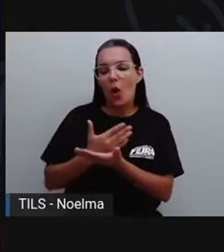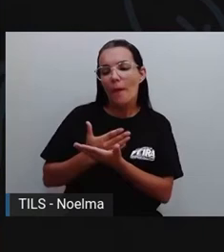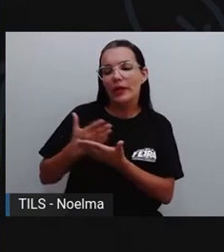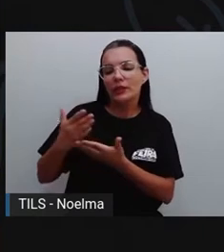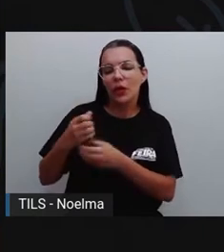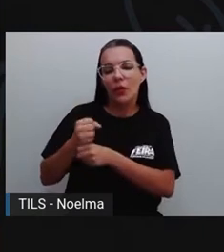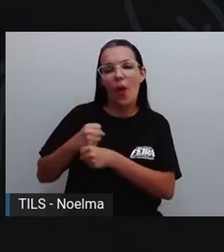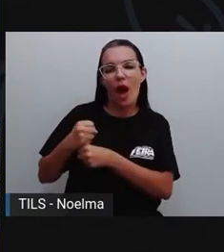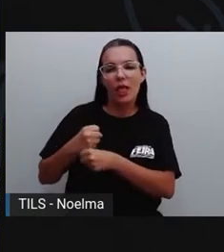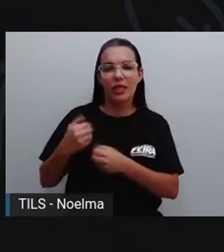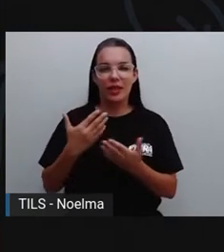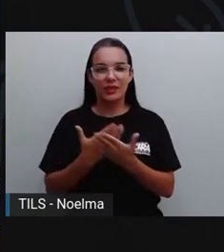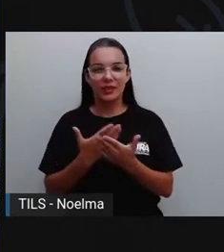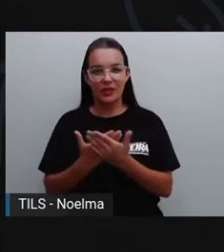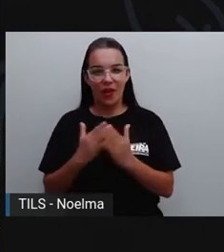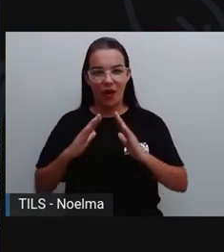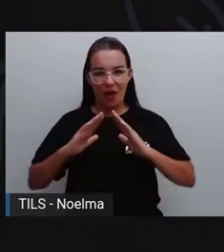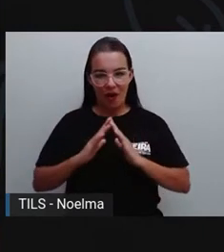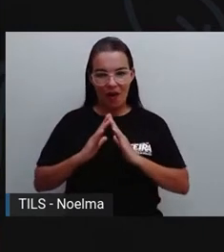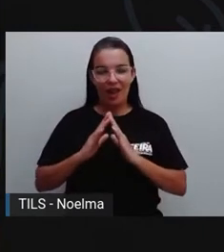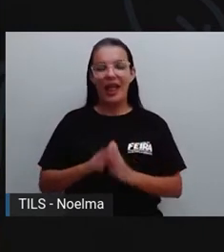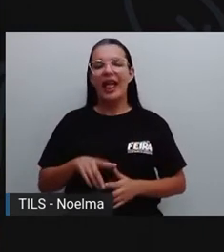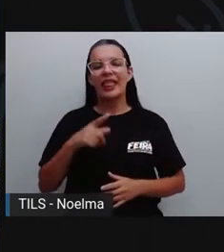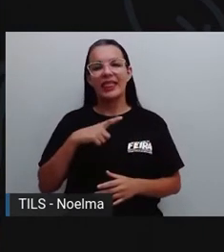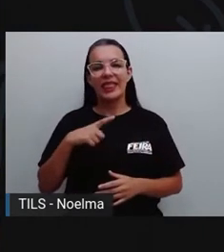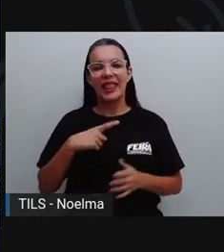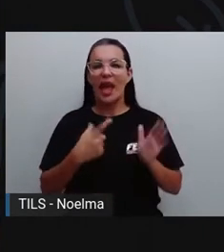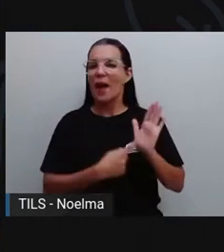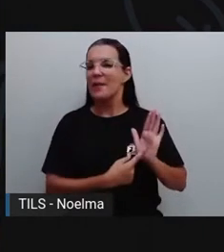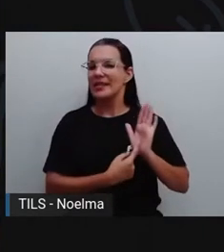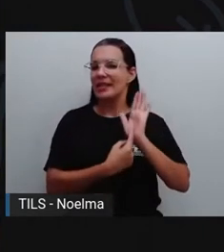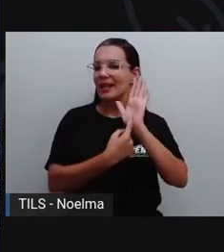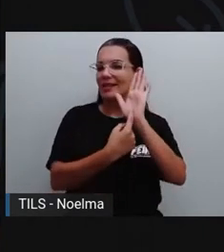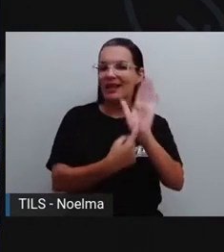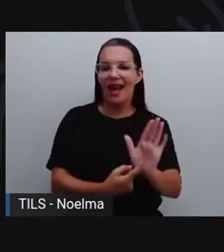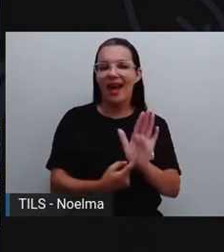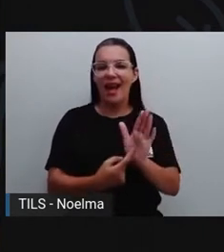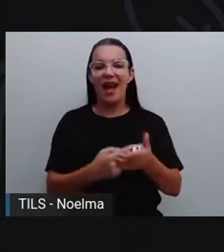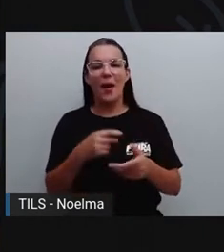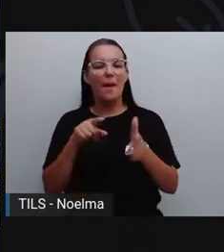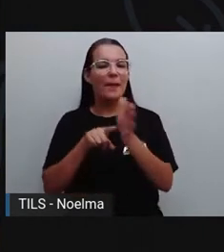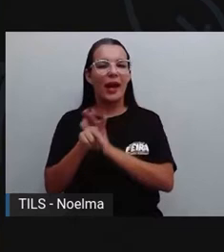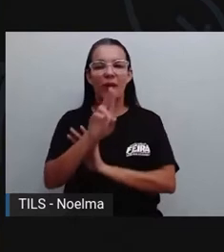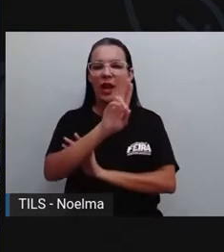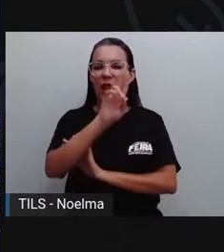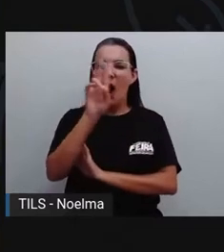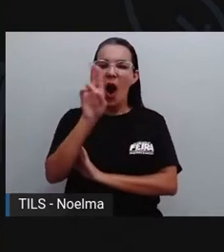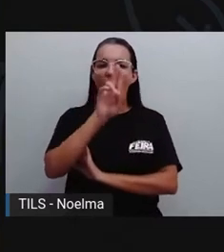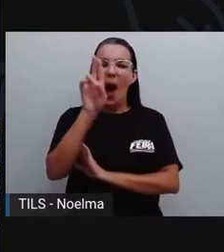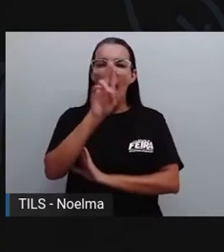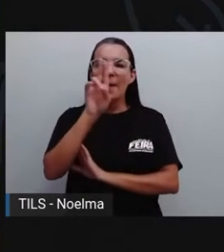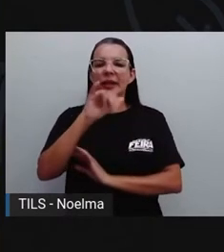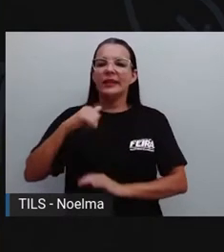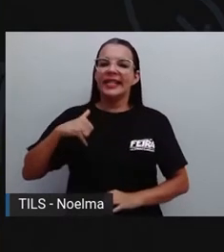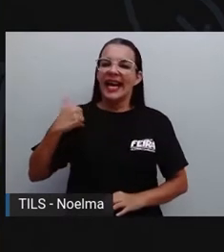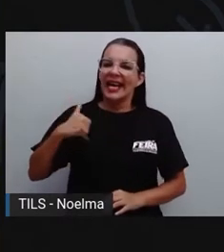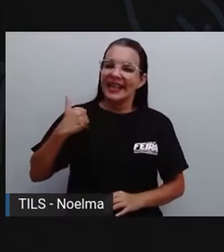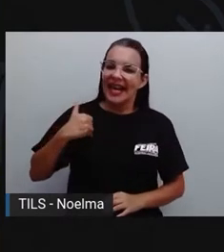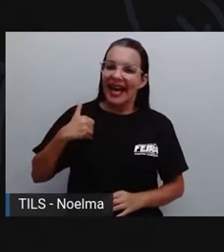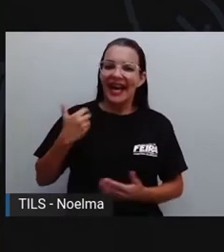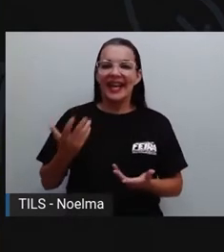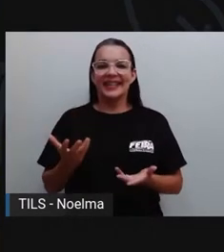na escola e aí a gente começa a se apresentar, né? Vai perguntando o nome, vai perguntando a idade e aí é normal.